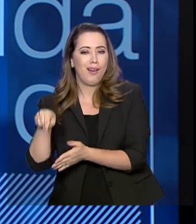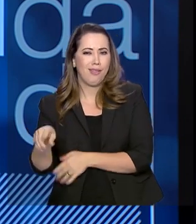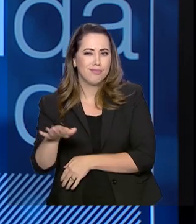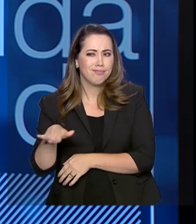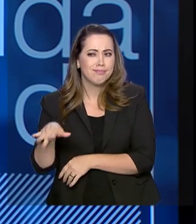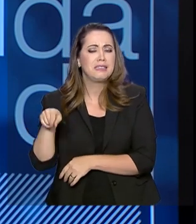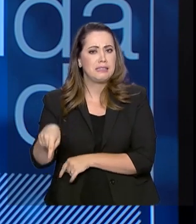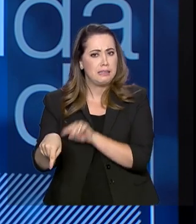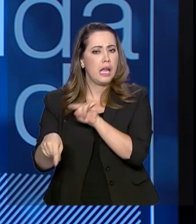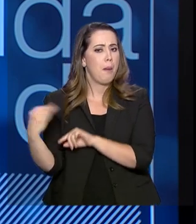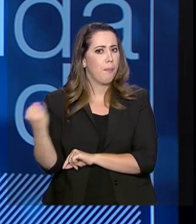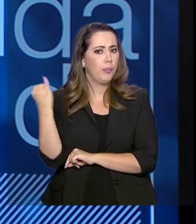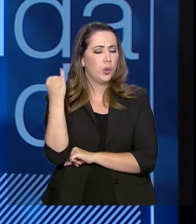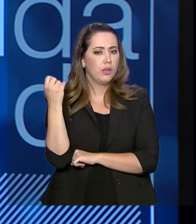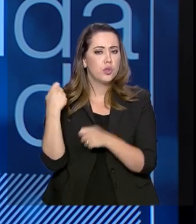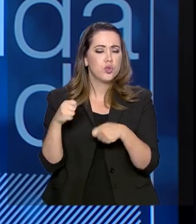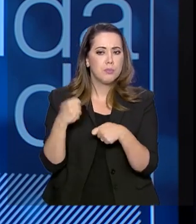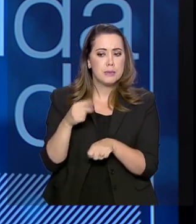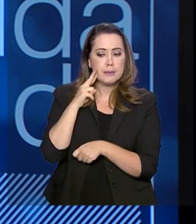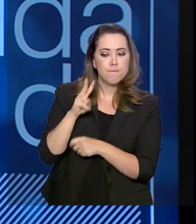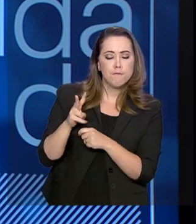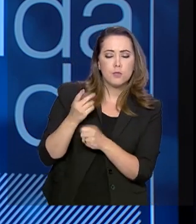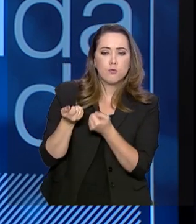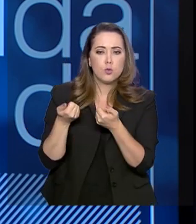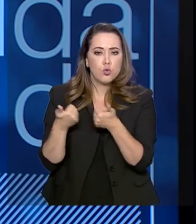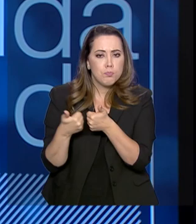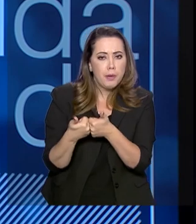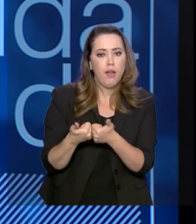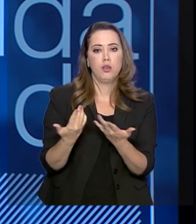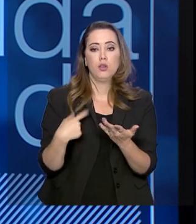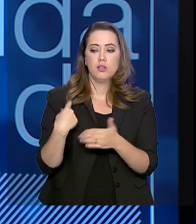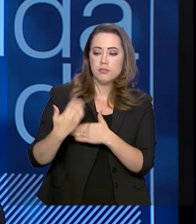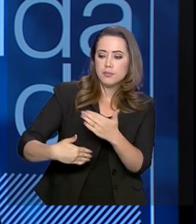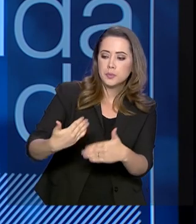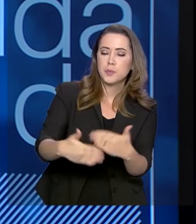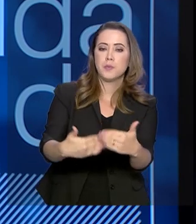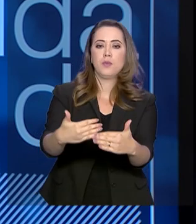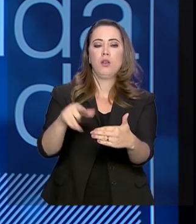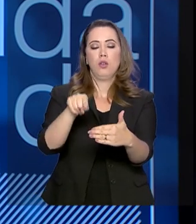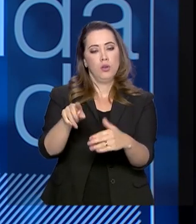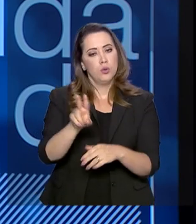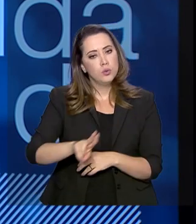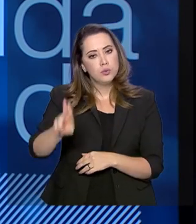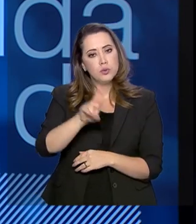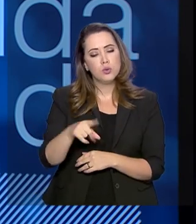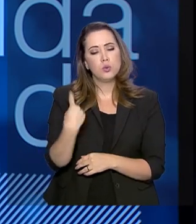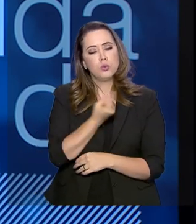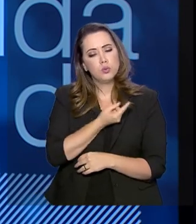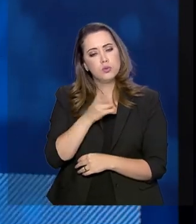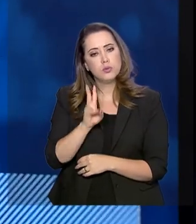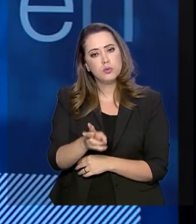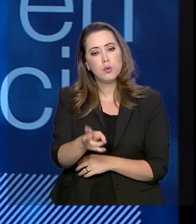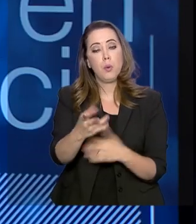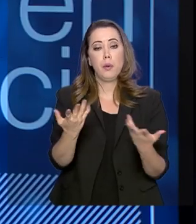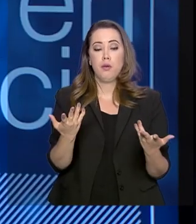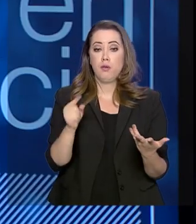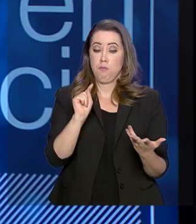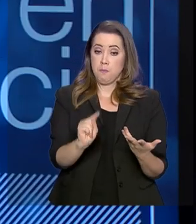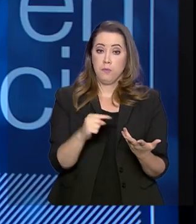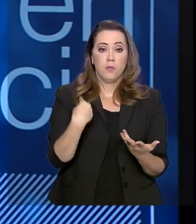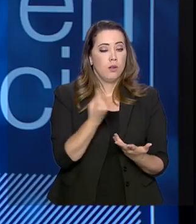delicada e que precisa ser acompanhada. Estamos evoluindo a ferramenta que nós utilizamos e